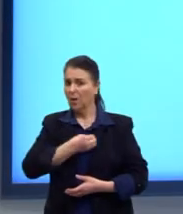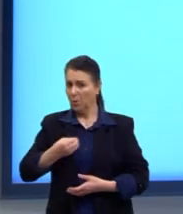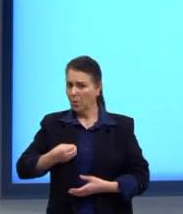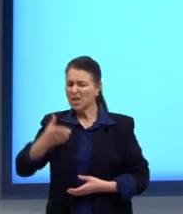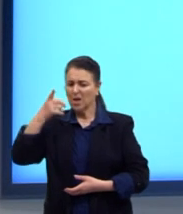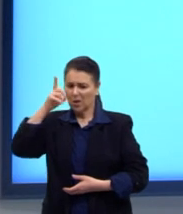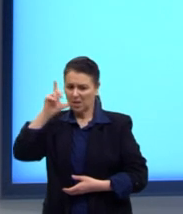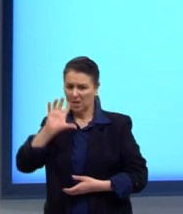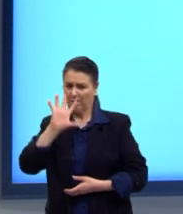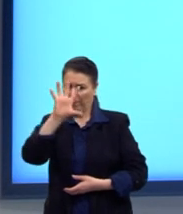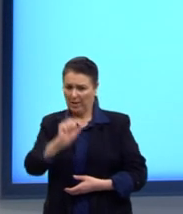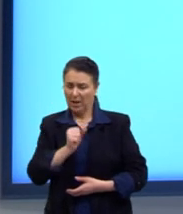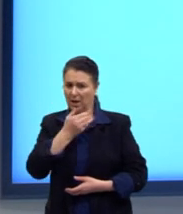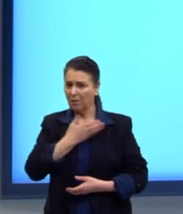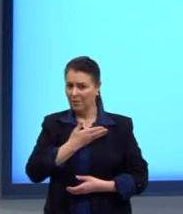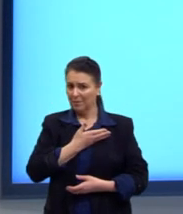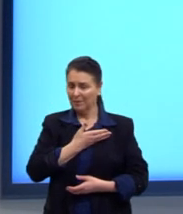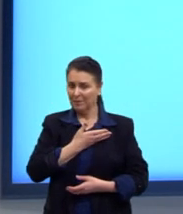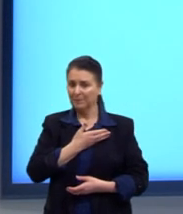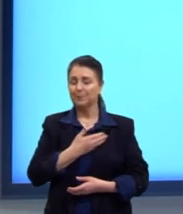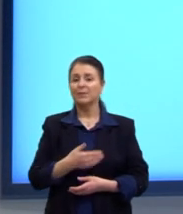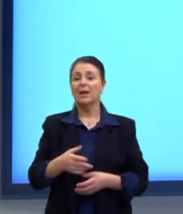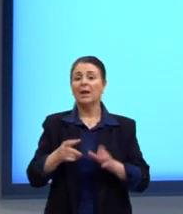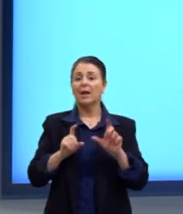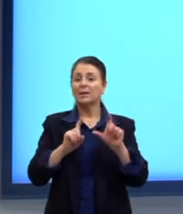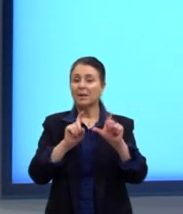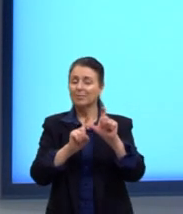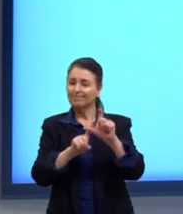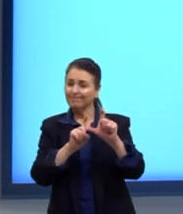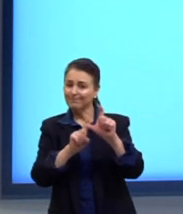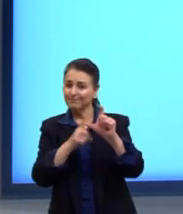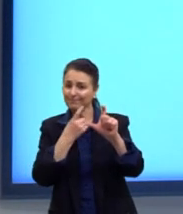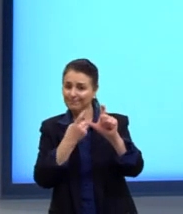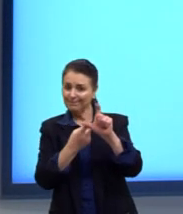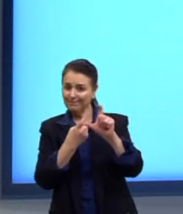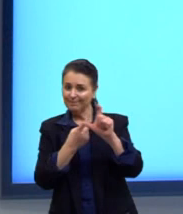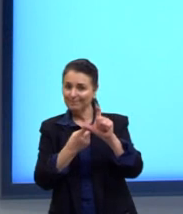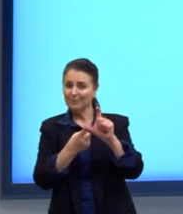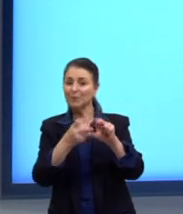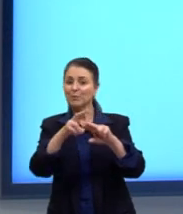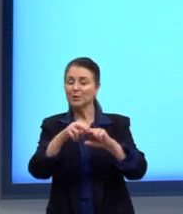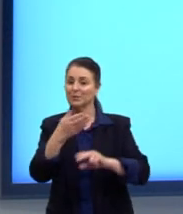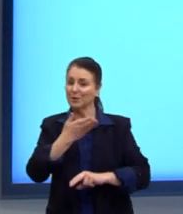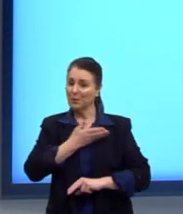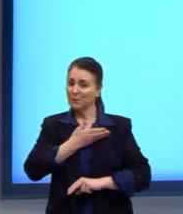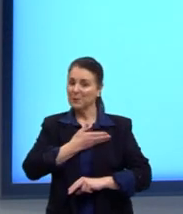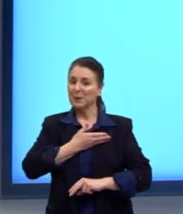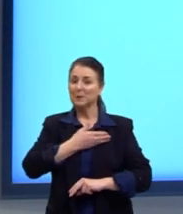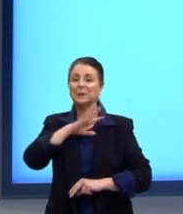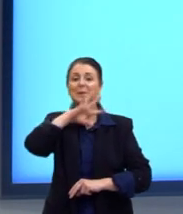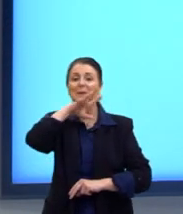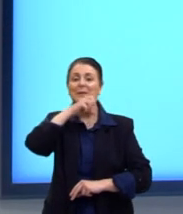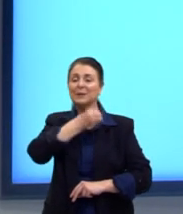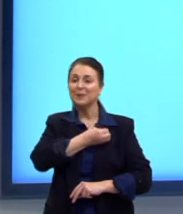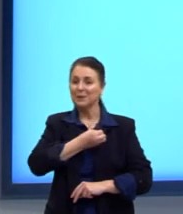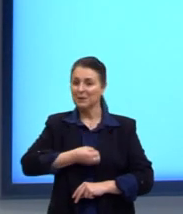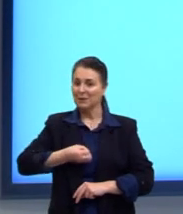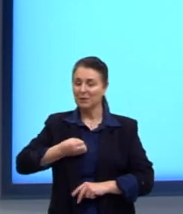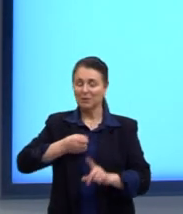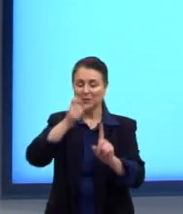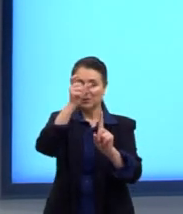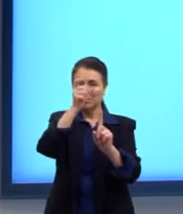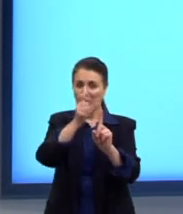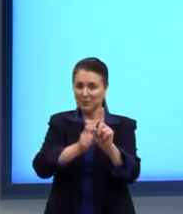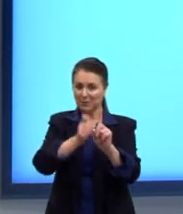Essa expressão foi popularizada com a criação do amigo da onça, que é um personagem do